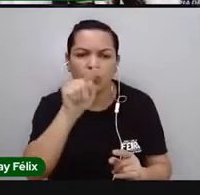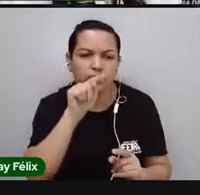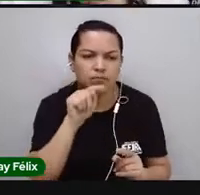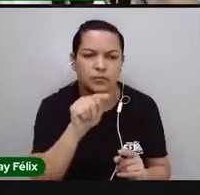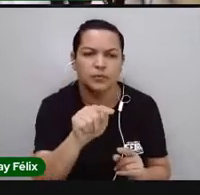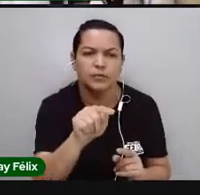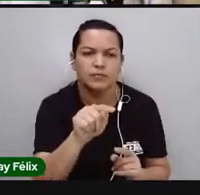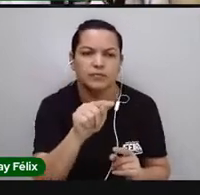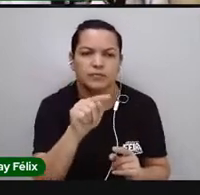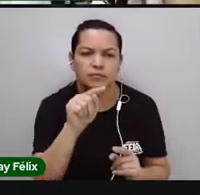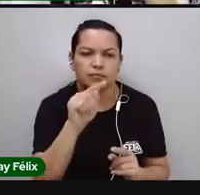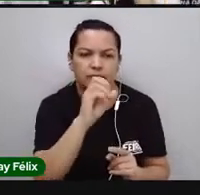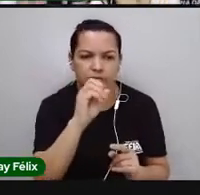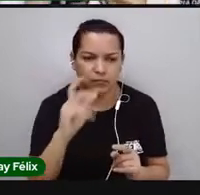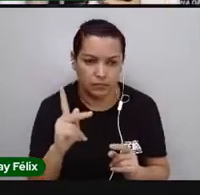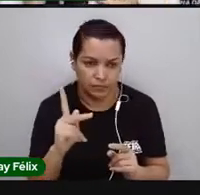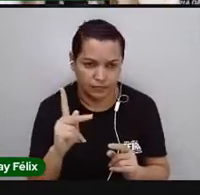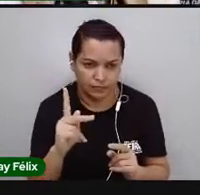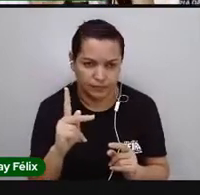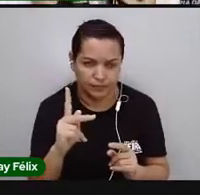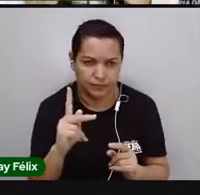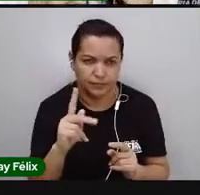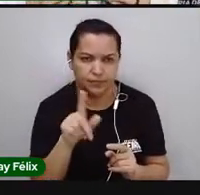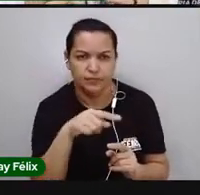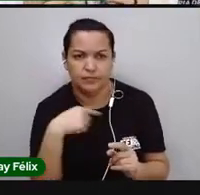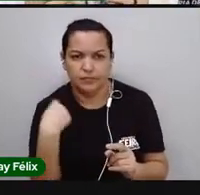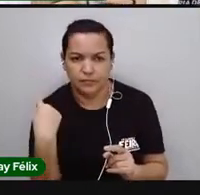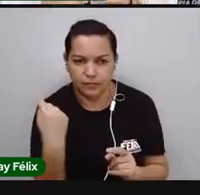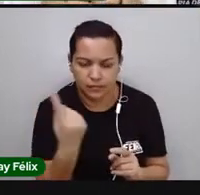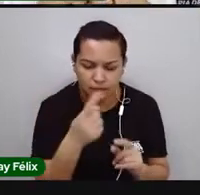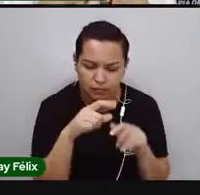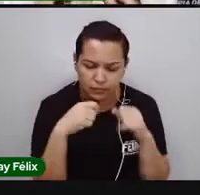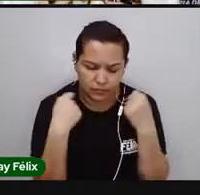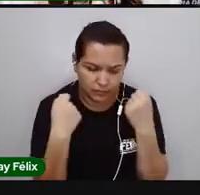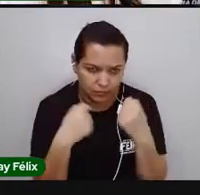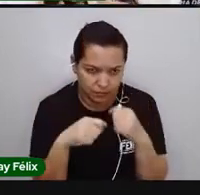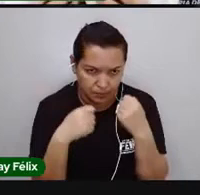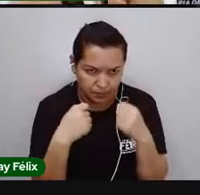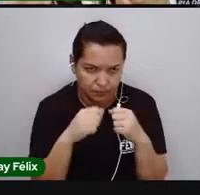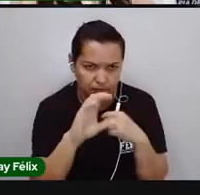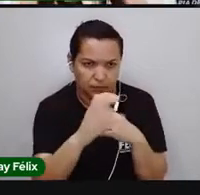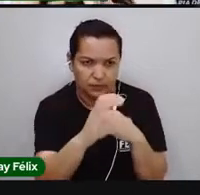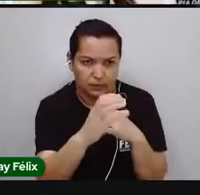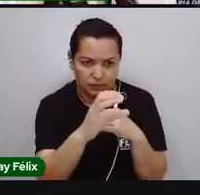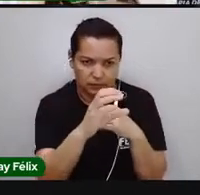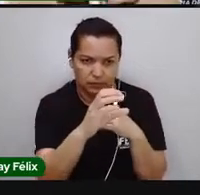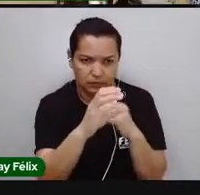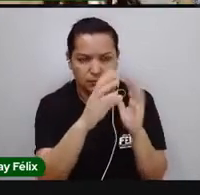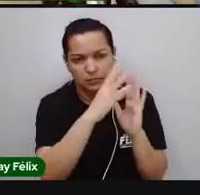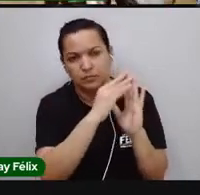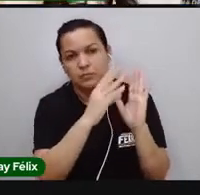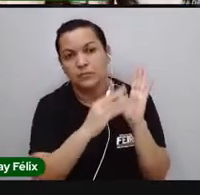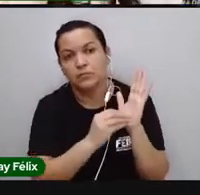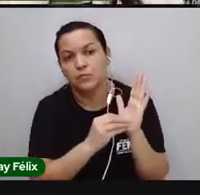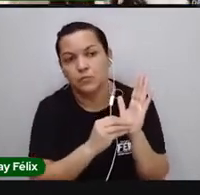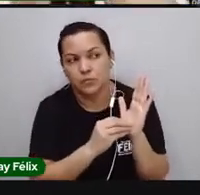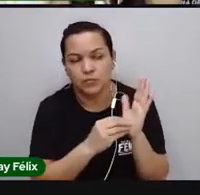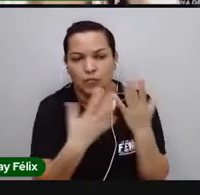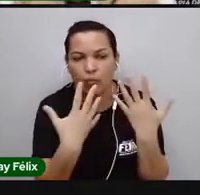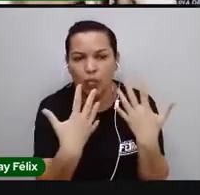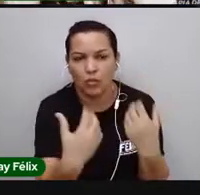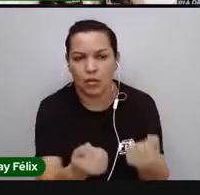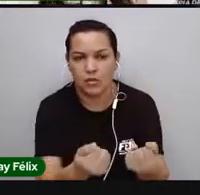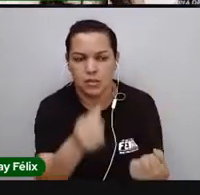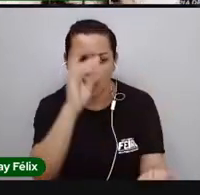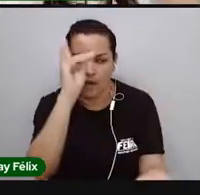Ok? Então, a gente precisa, na ciência, de uma metodologia aceita e